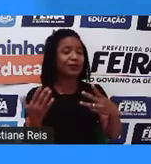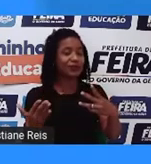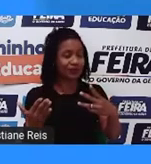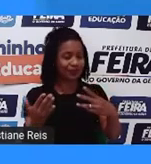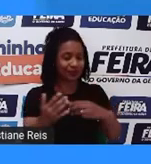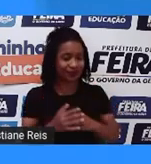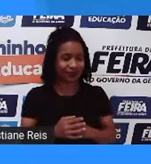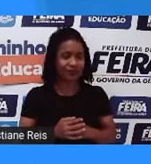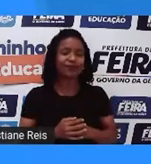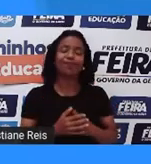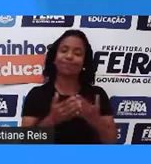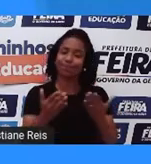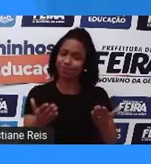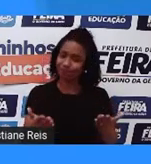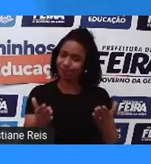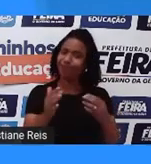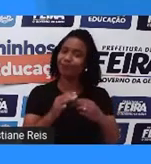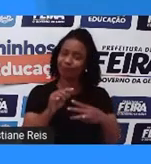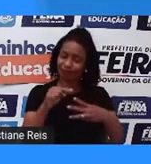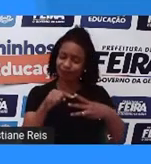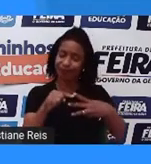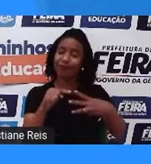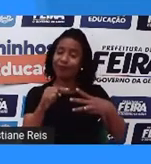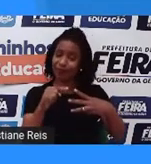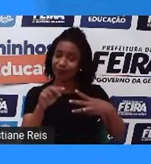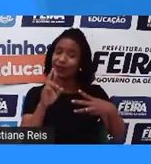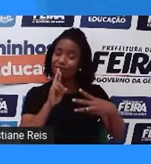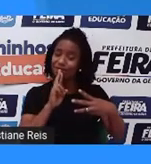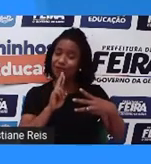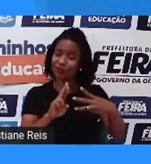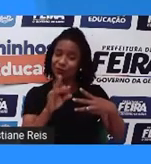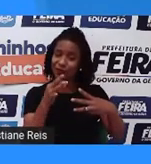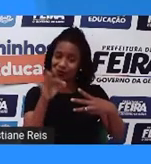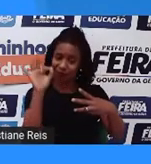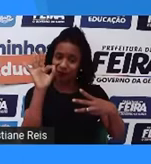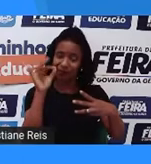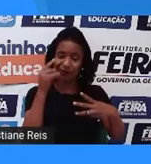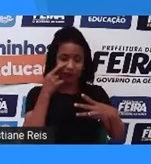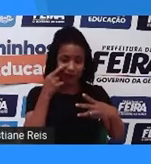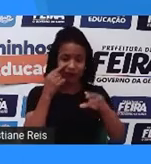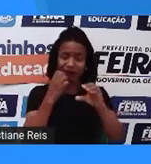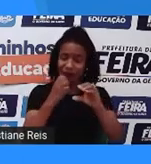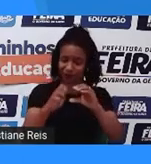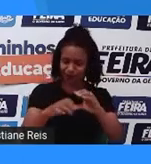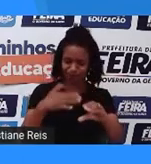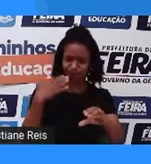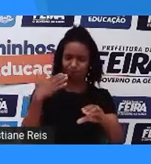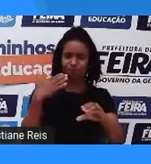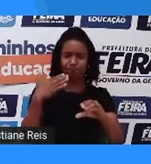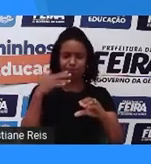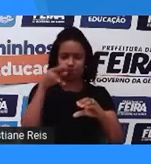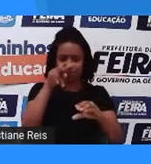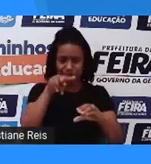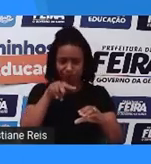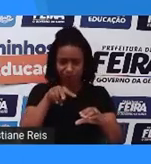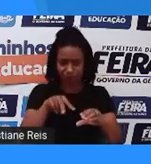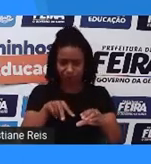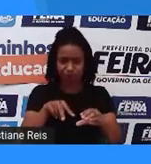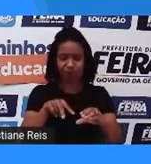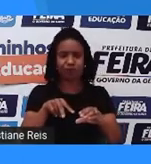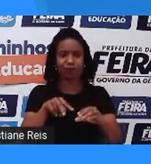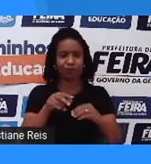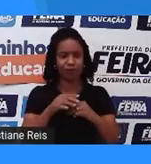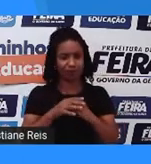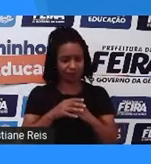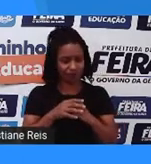O caminho mais seguro é você verificar o e-mail, né? Check the e-mail address to see if it's really your skill